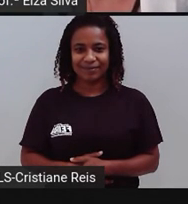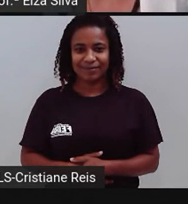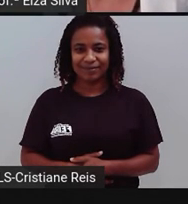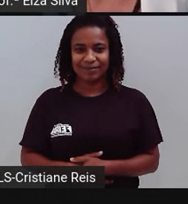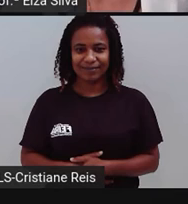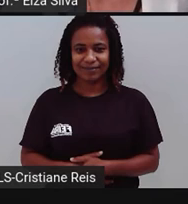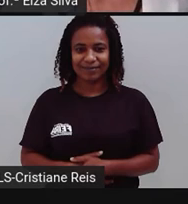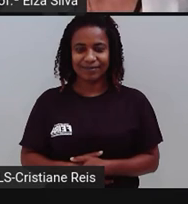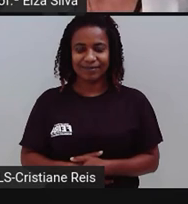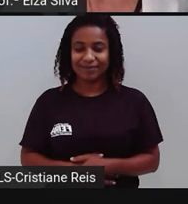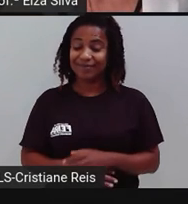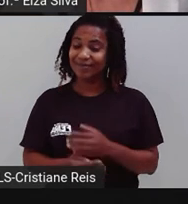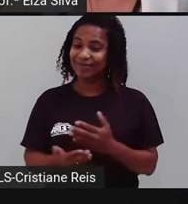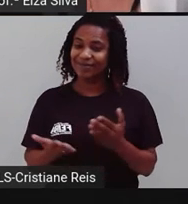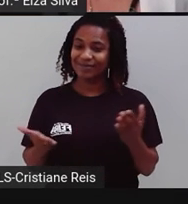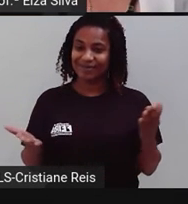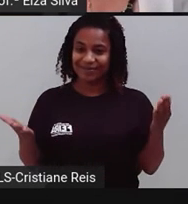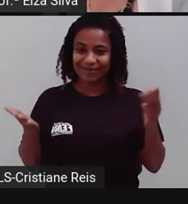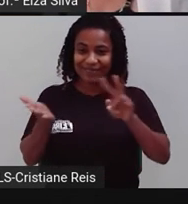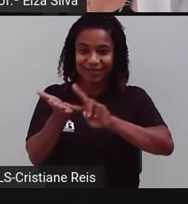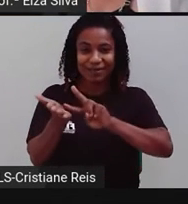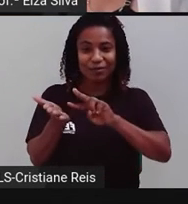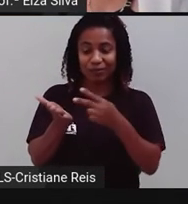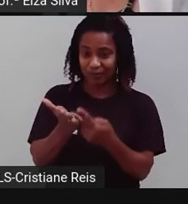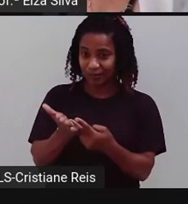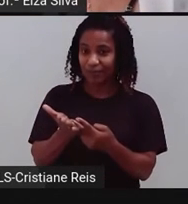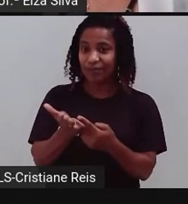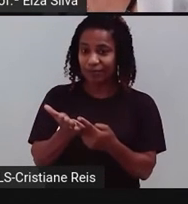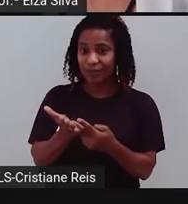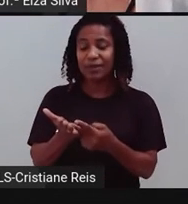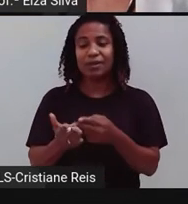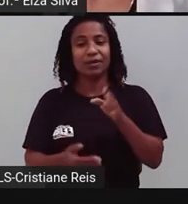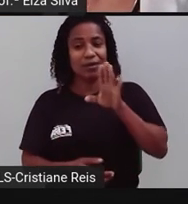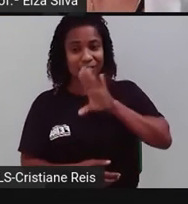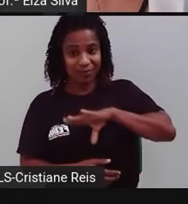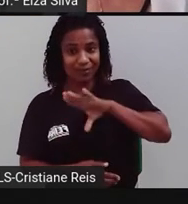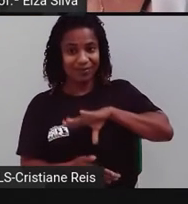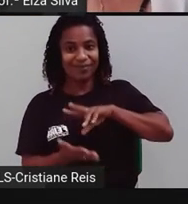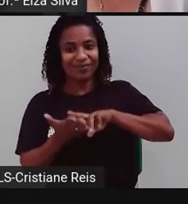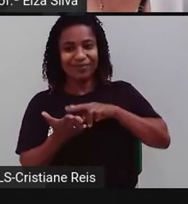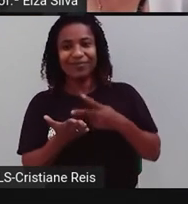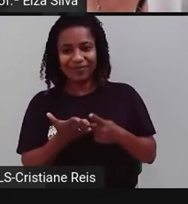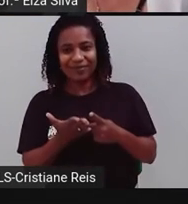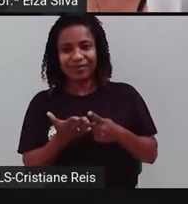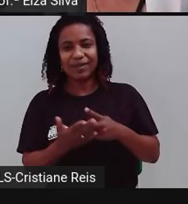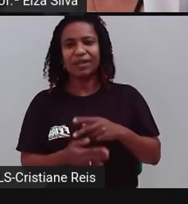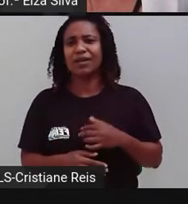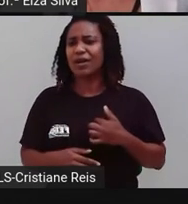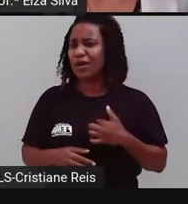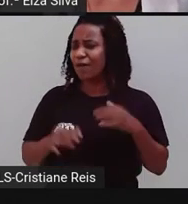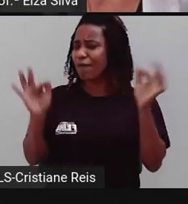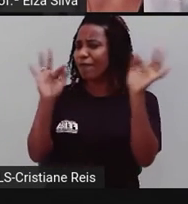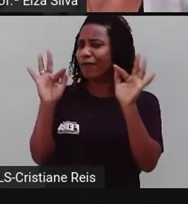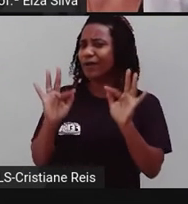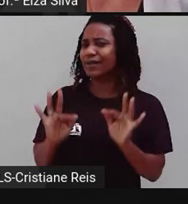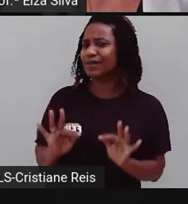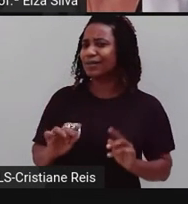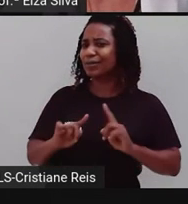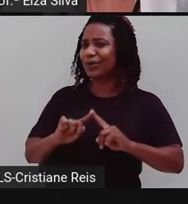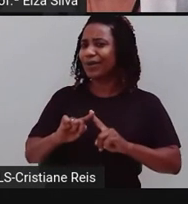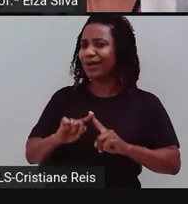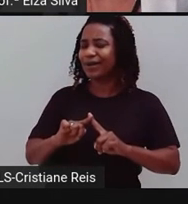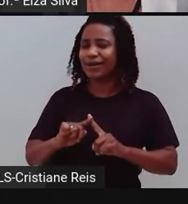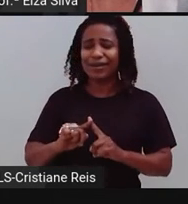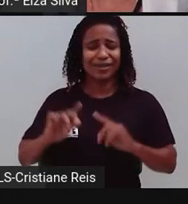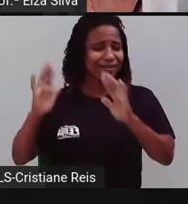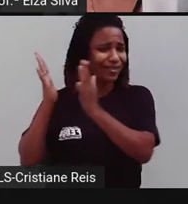high to bring me down Então, na nossa língua, esse trecho diz Por que estou feliz? Bata palmas se você